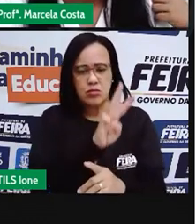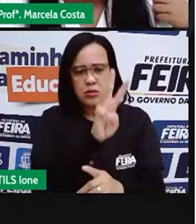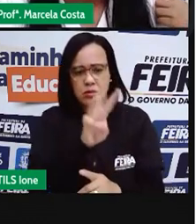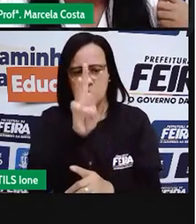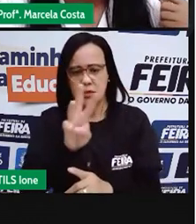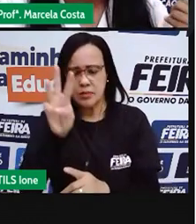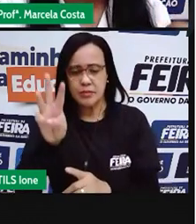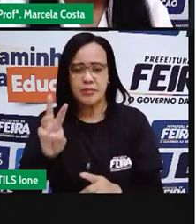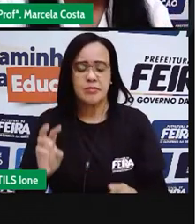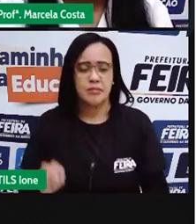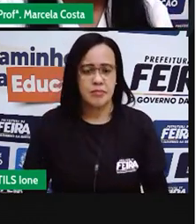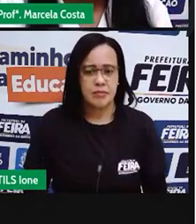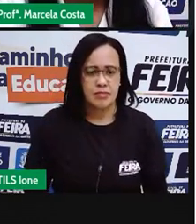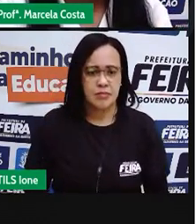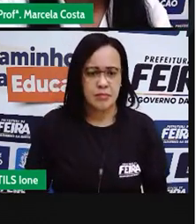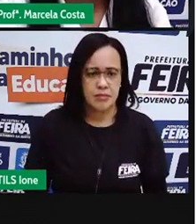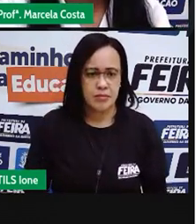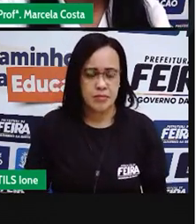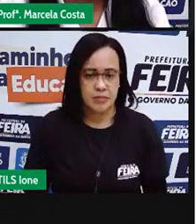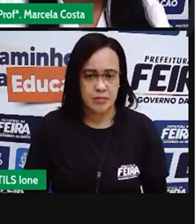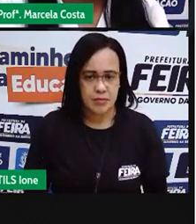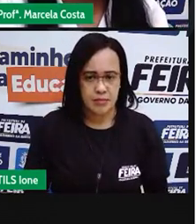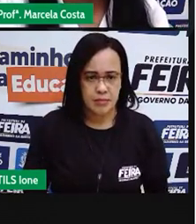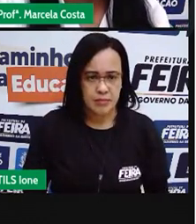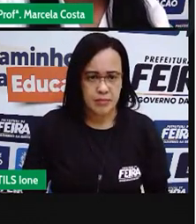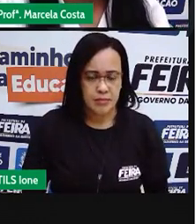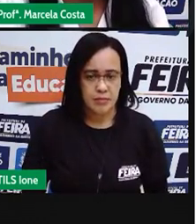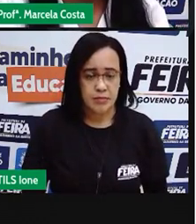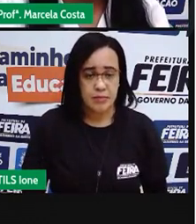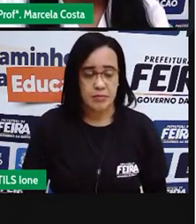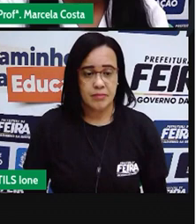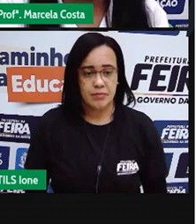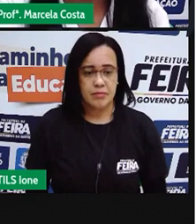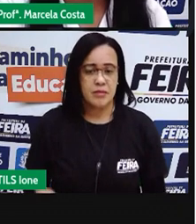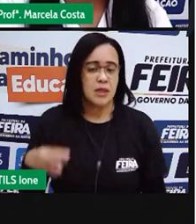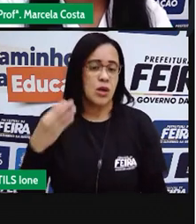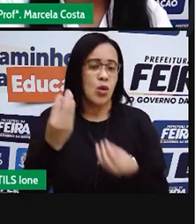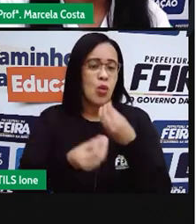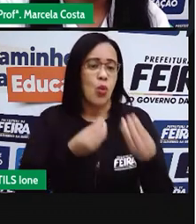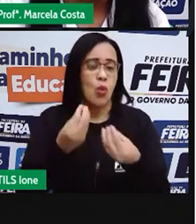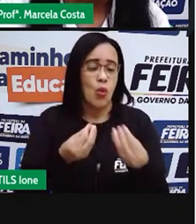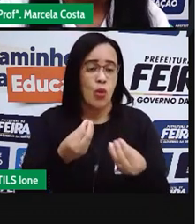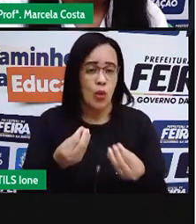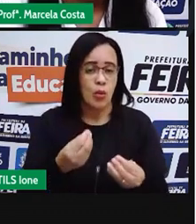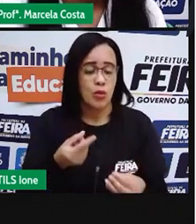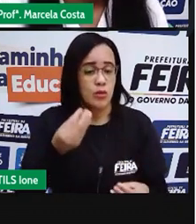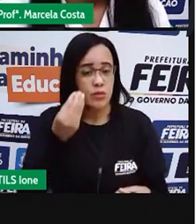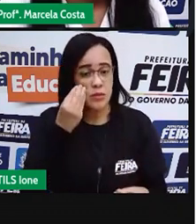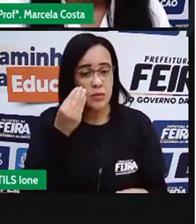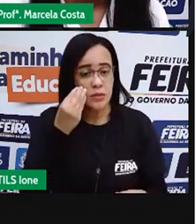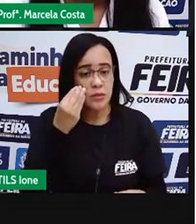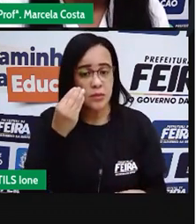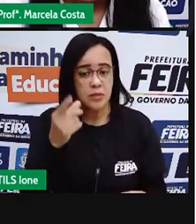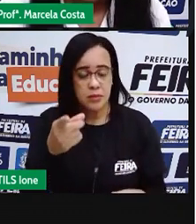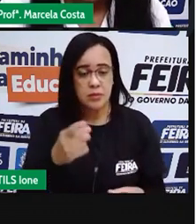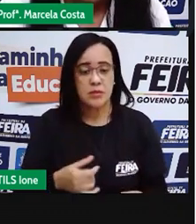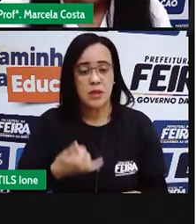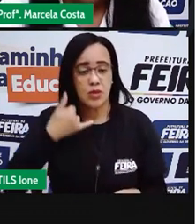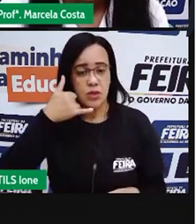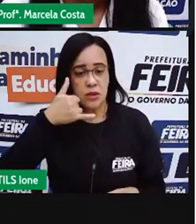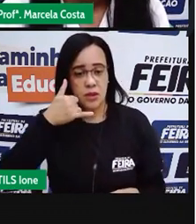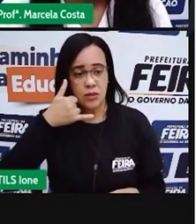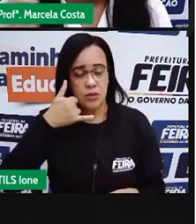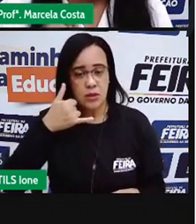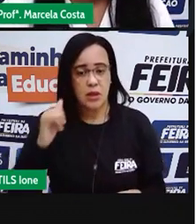acertar, acertar o aplicativo em casa, no seu celular, pelo lado de lado